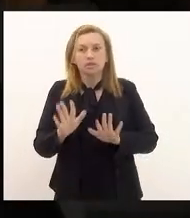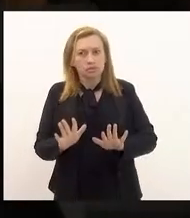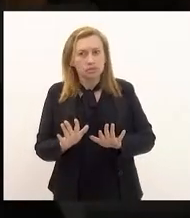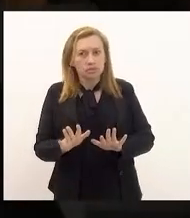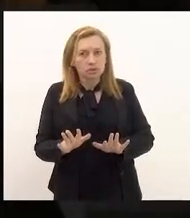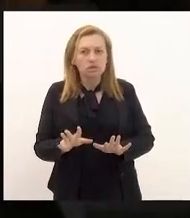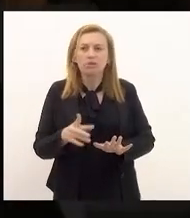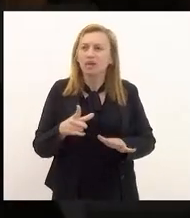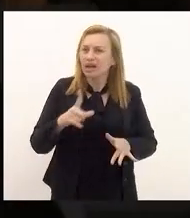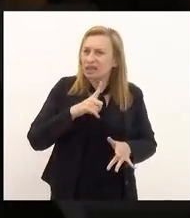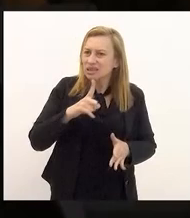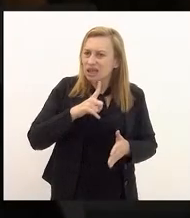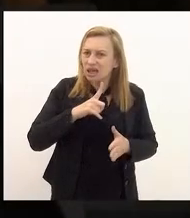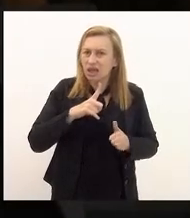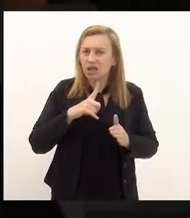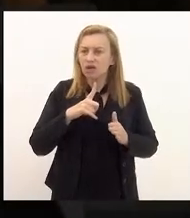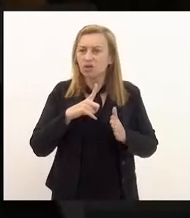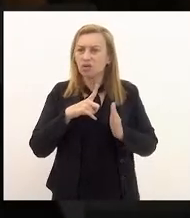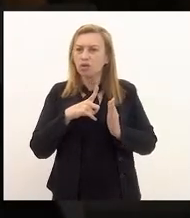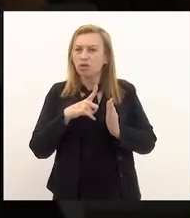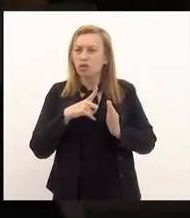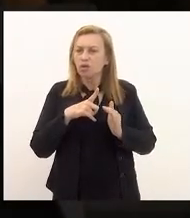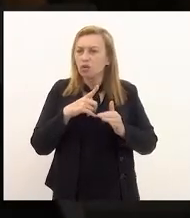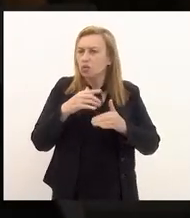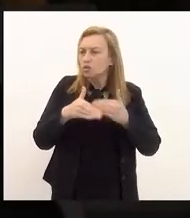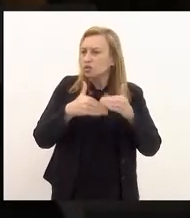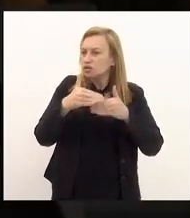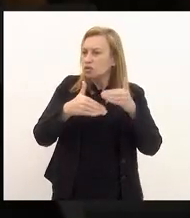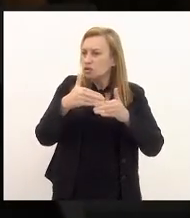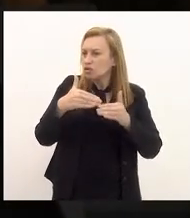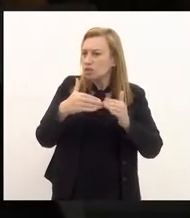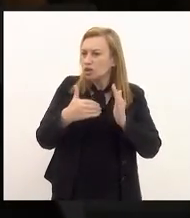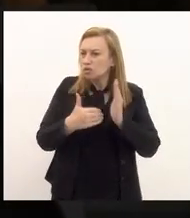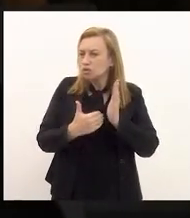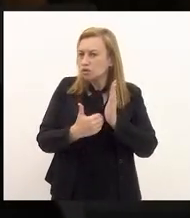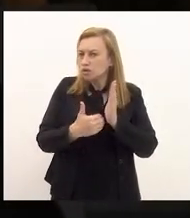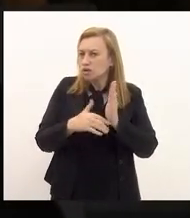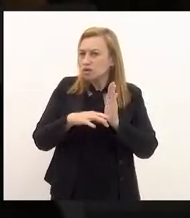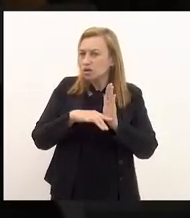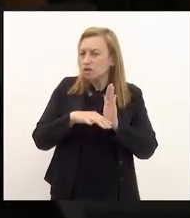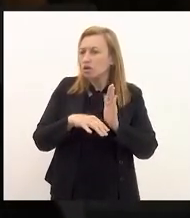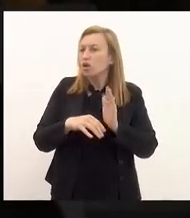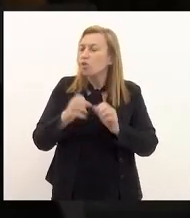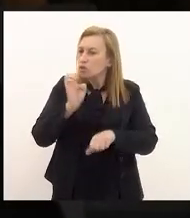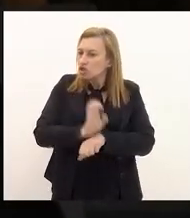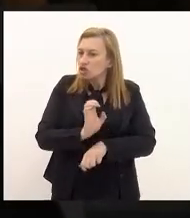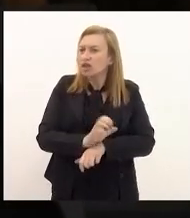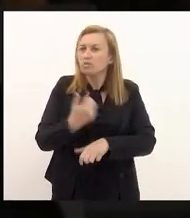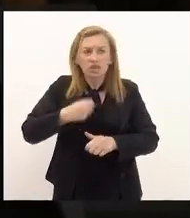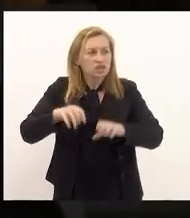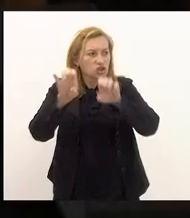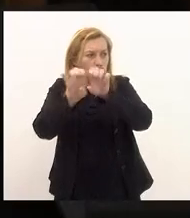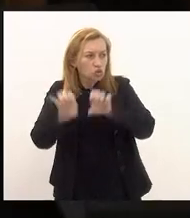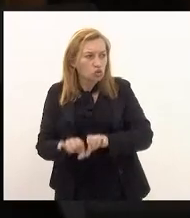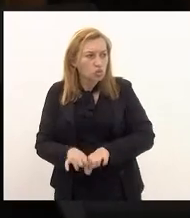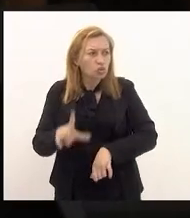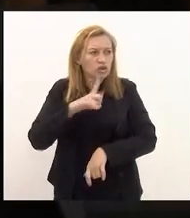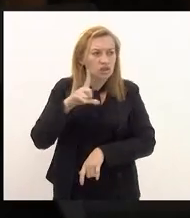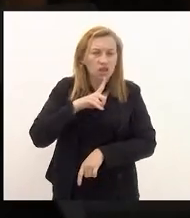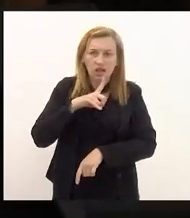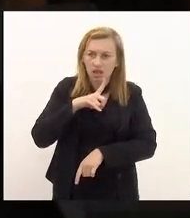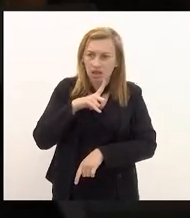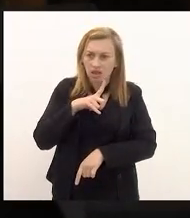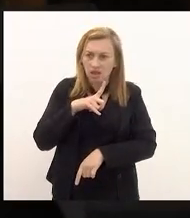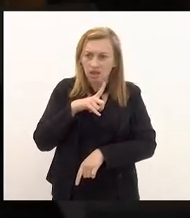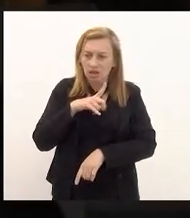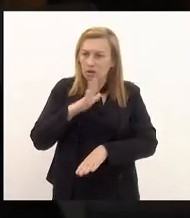para ter agenda de desenvolvimento para ter agenda de crescimento o Estado vai ter que ter uma estrutura que opere essa agenda